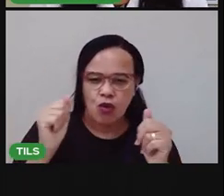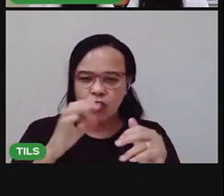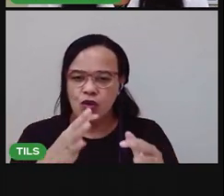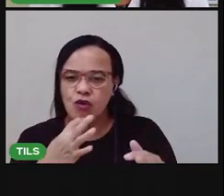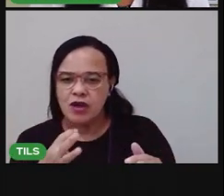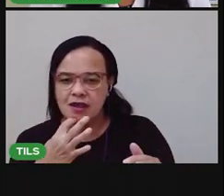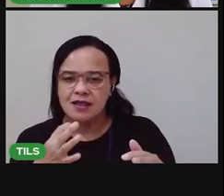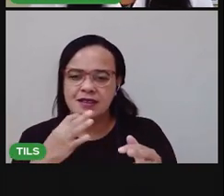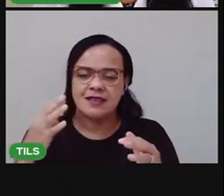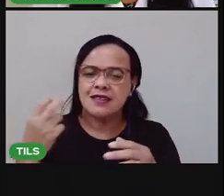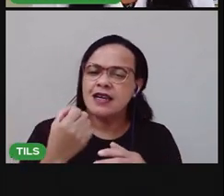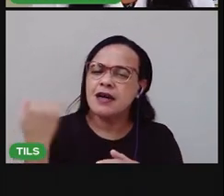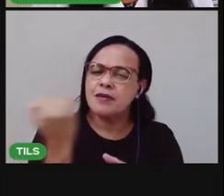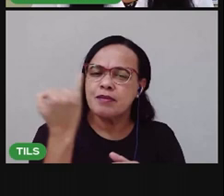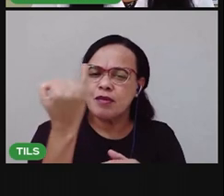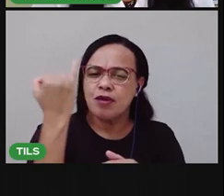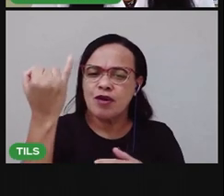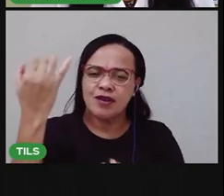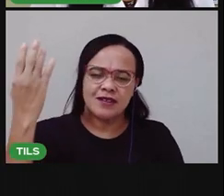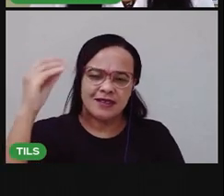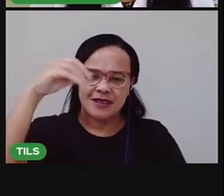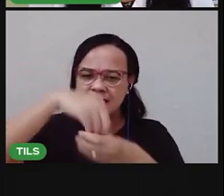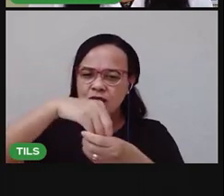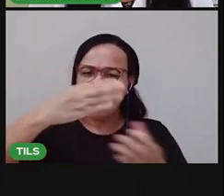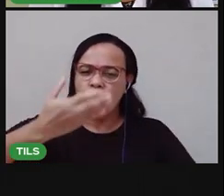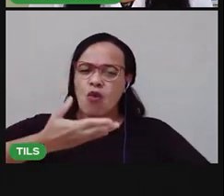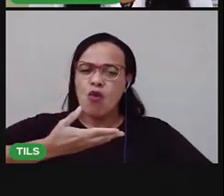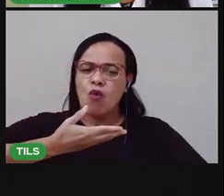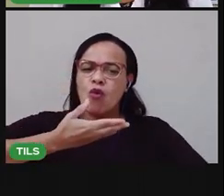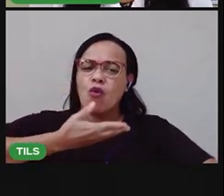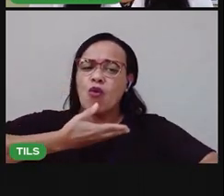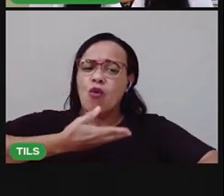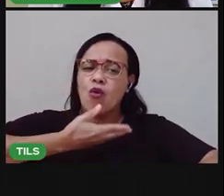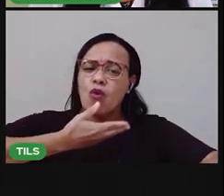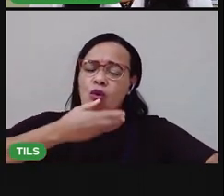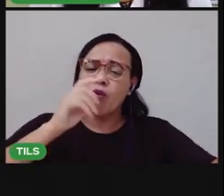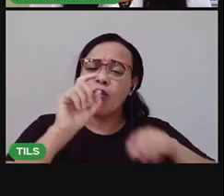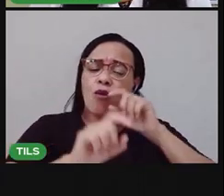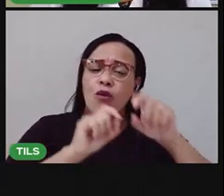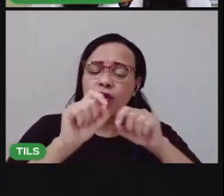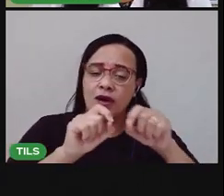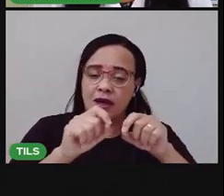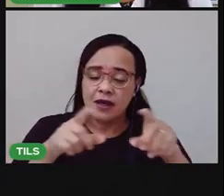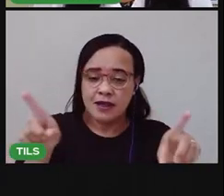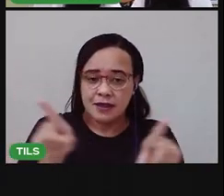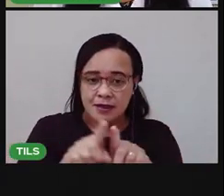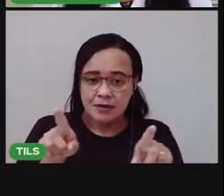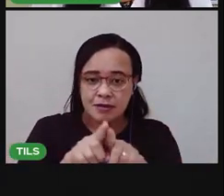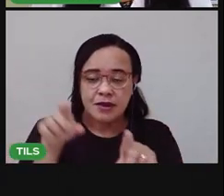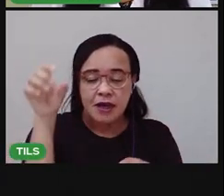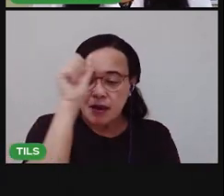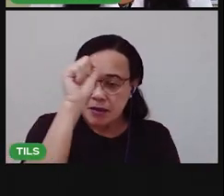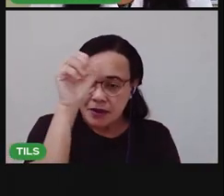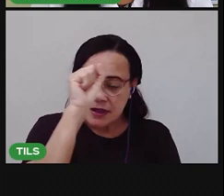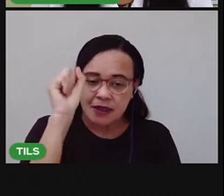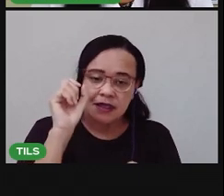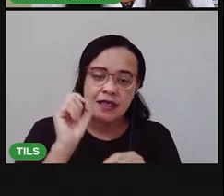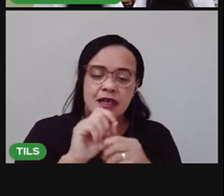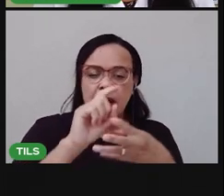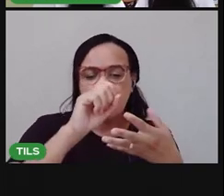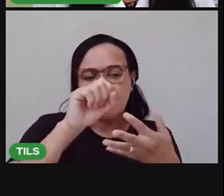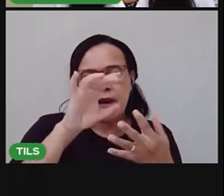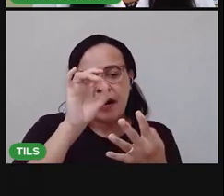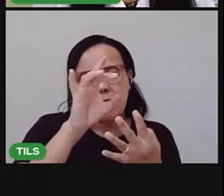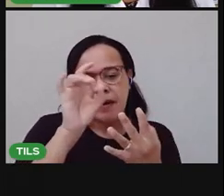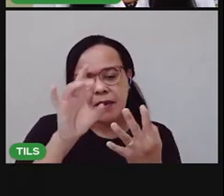são essenciais para o corpo. Vai também aprender a enumerar